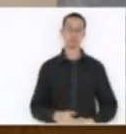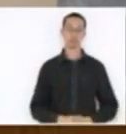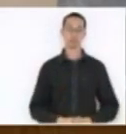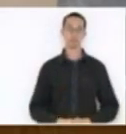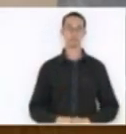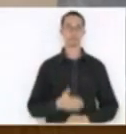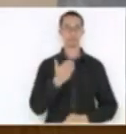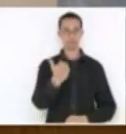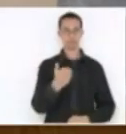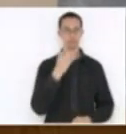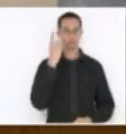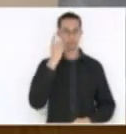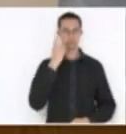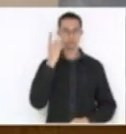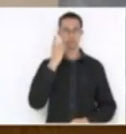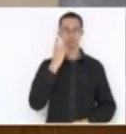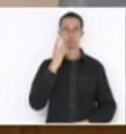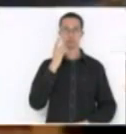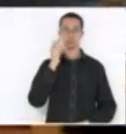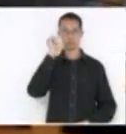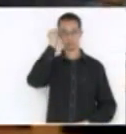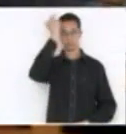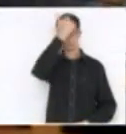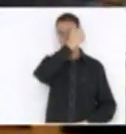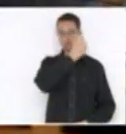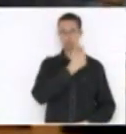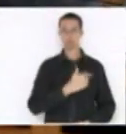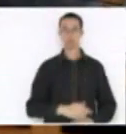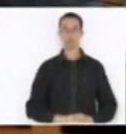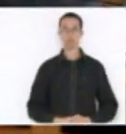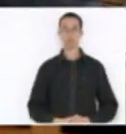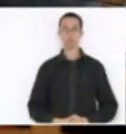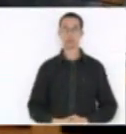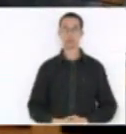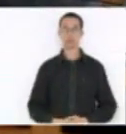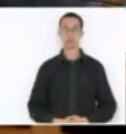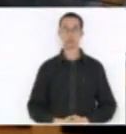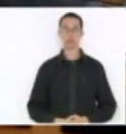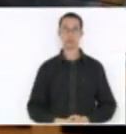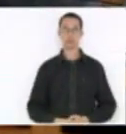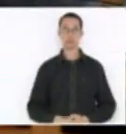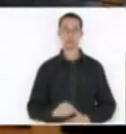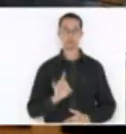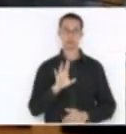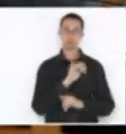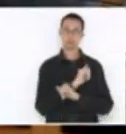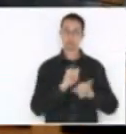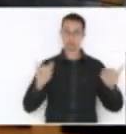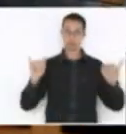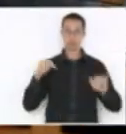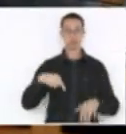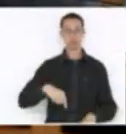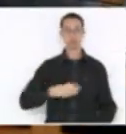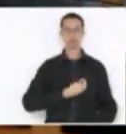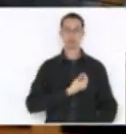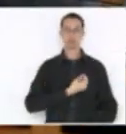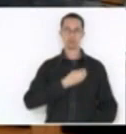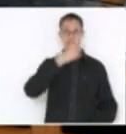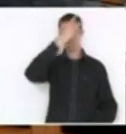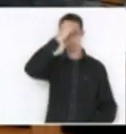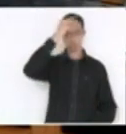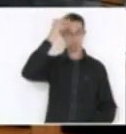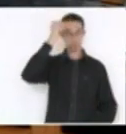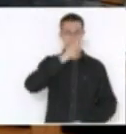pela ordem ao deputado Altaí Silva. Só registrando aqui na presença de sessão o prefeito de Serra Alta,